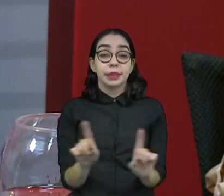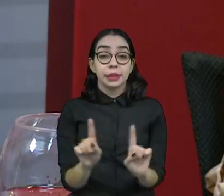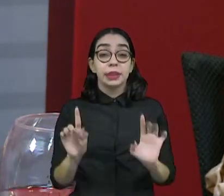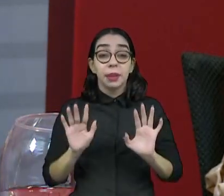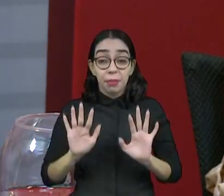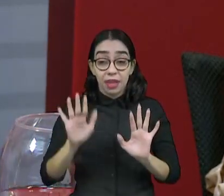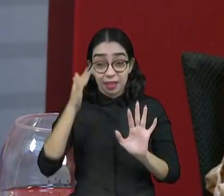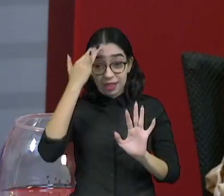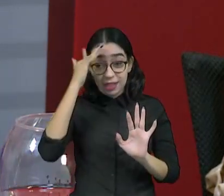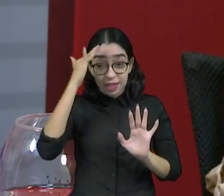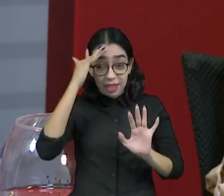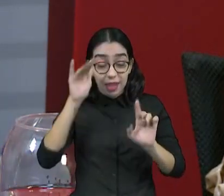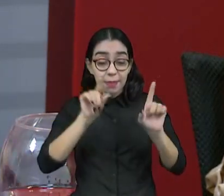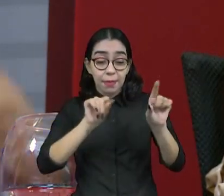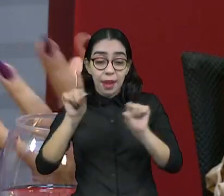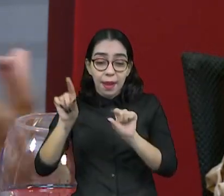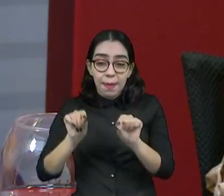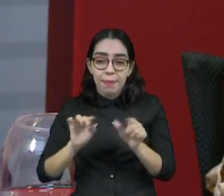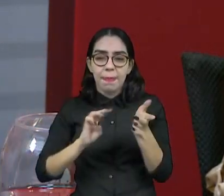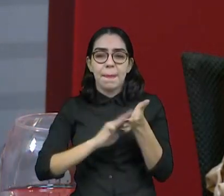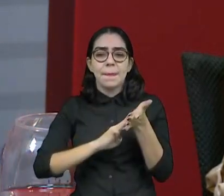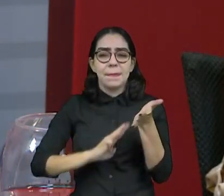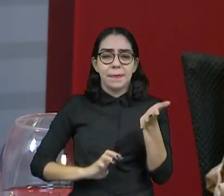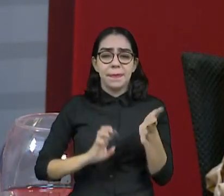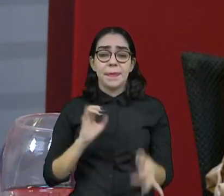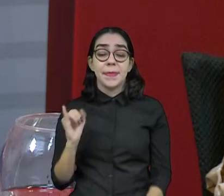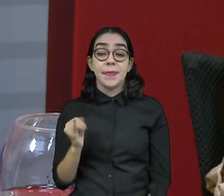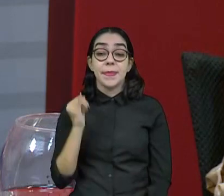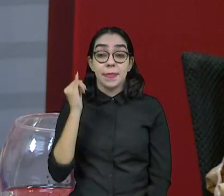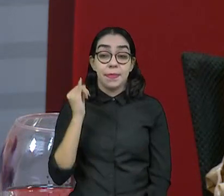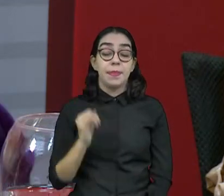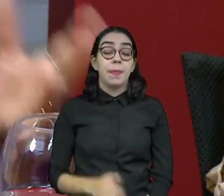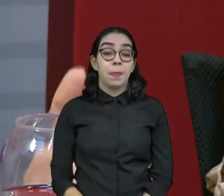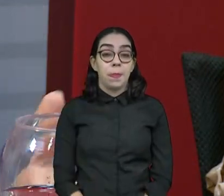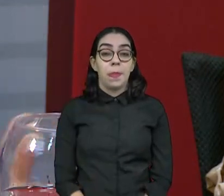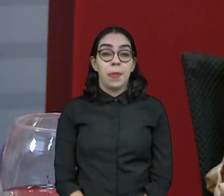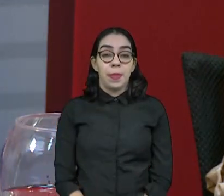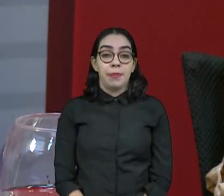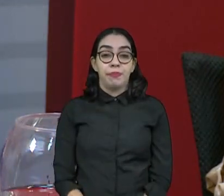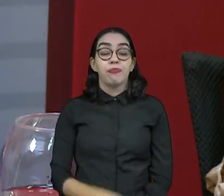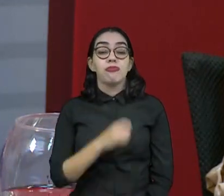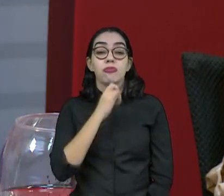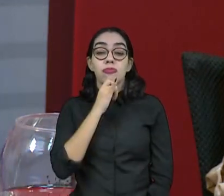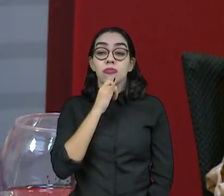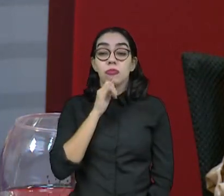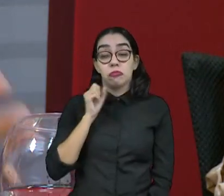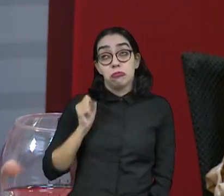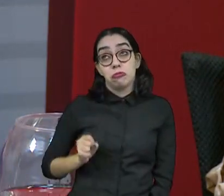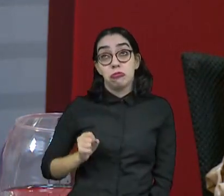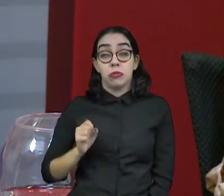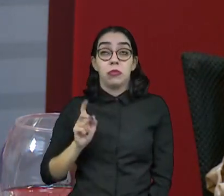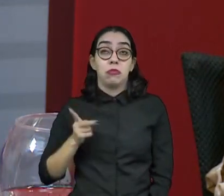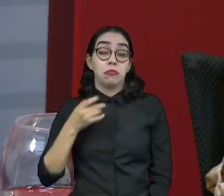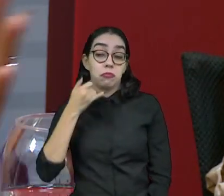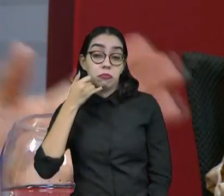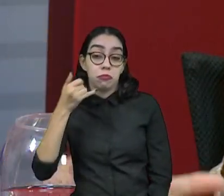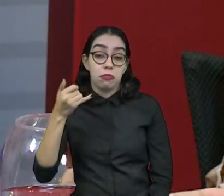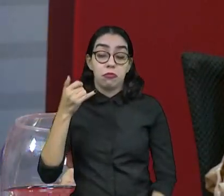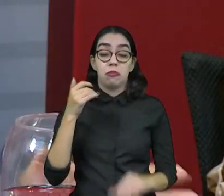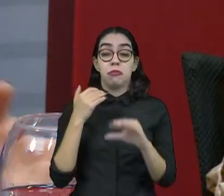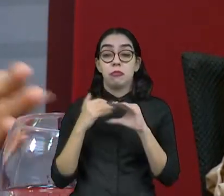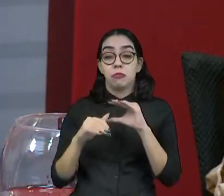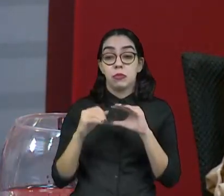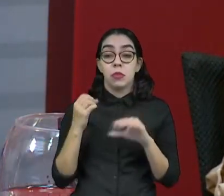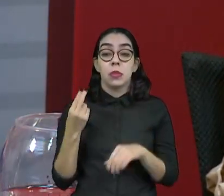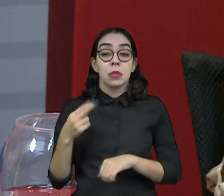seleção, quais são os métodos. Isso que é importante nessa discussão, né? Ah, você pode ser abordado pelo telefone, pelo e-mail, pode ser